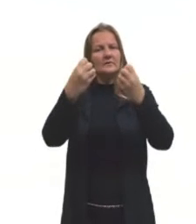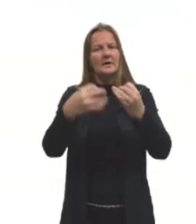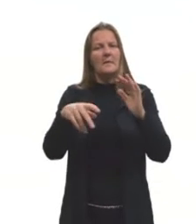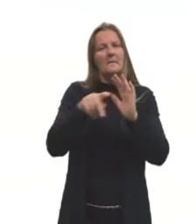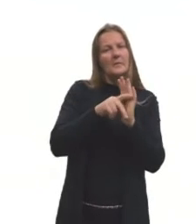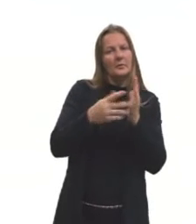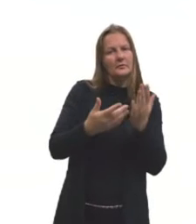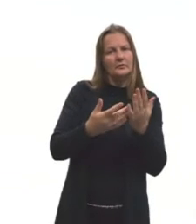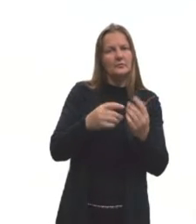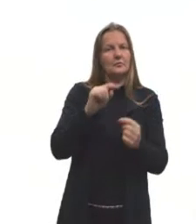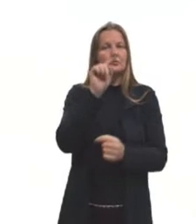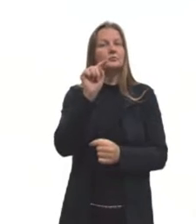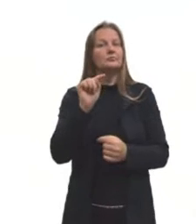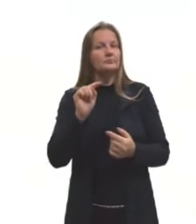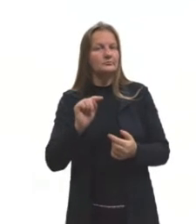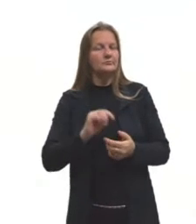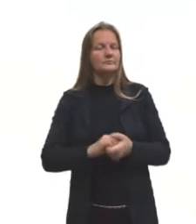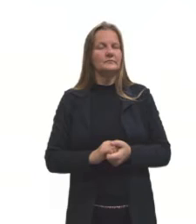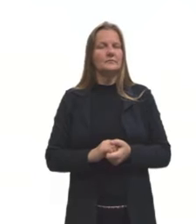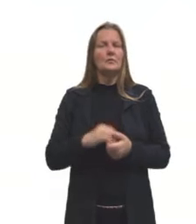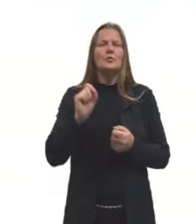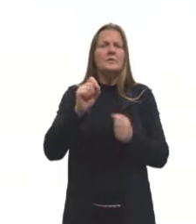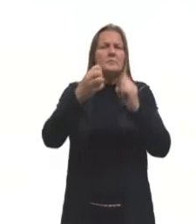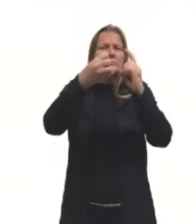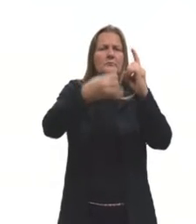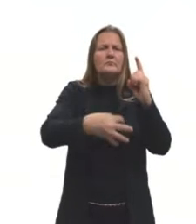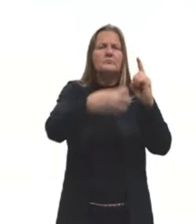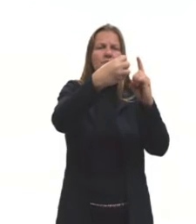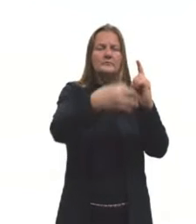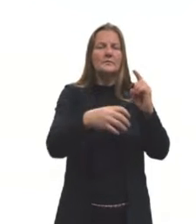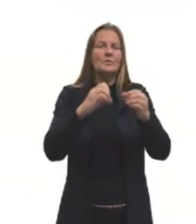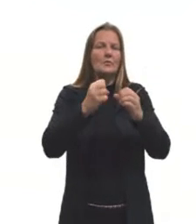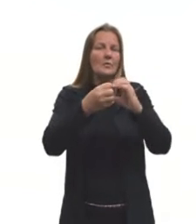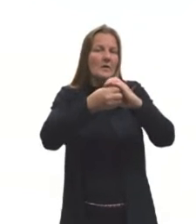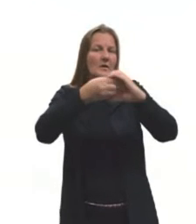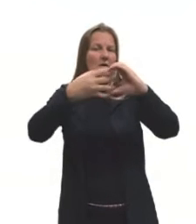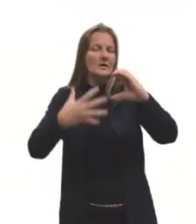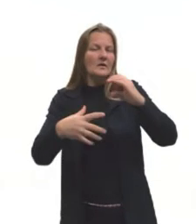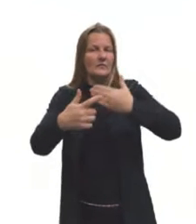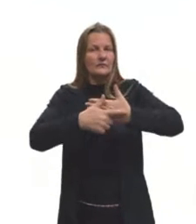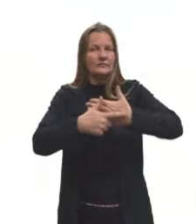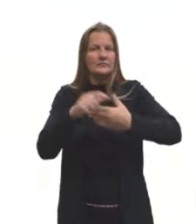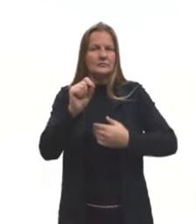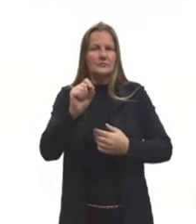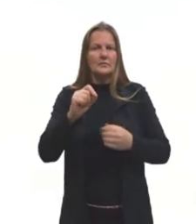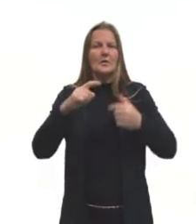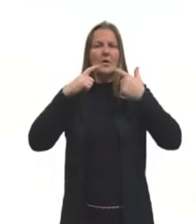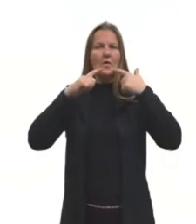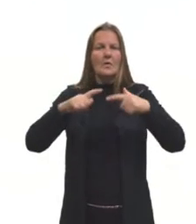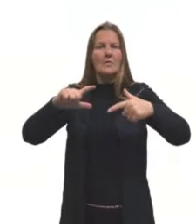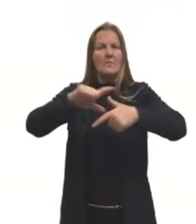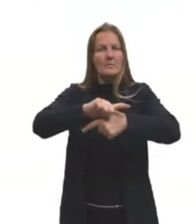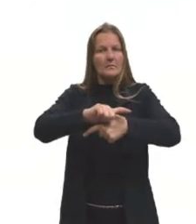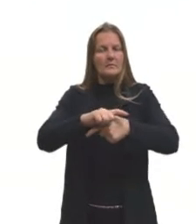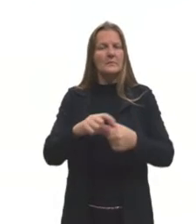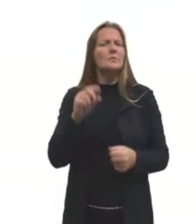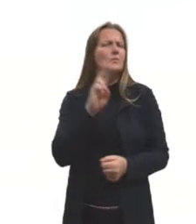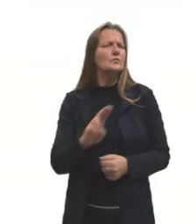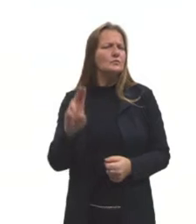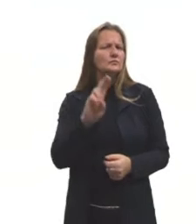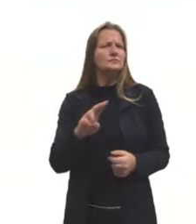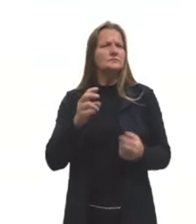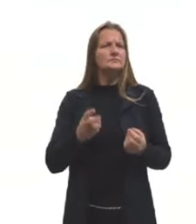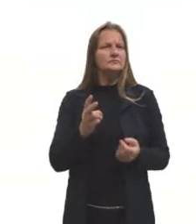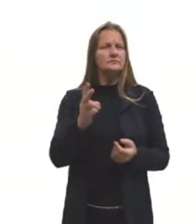código. O que melhor define e que melhor caracteriza essa função é o uso de metalinguagem. Ou seja,